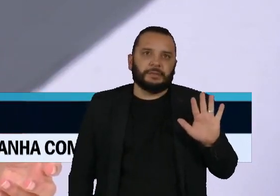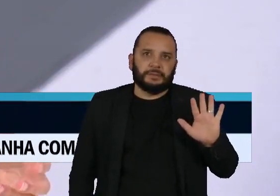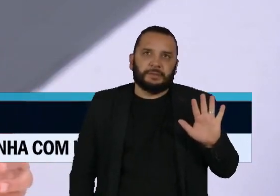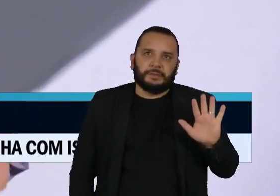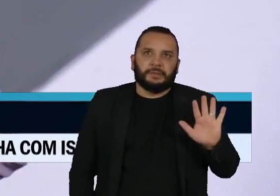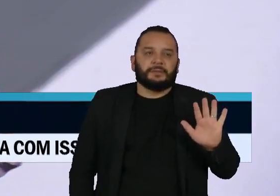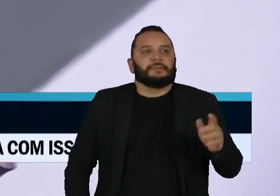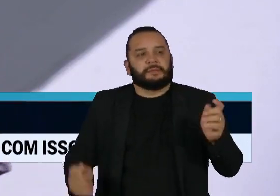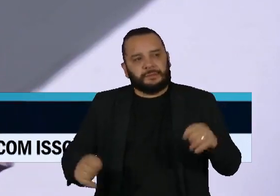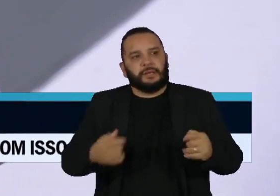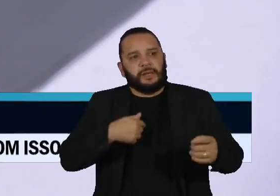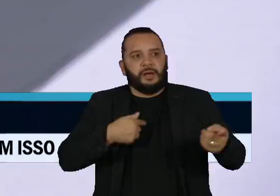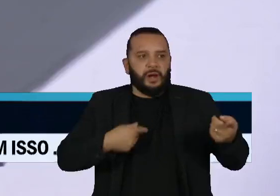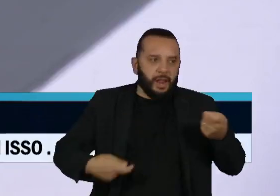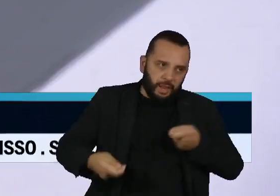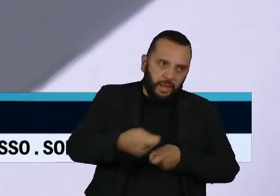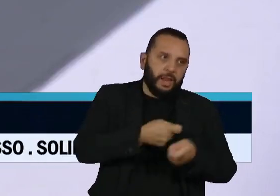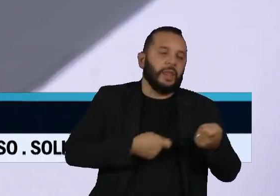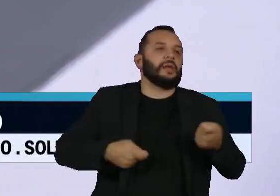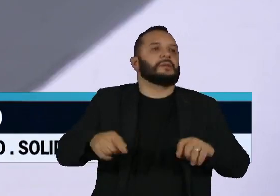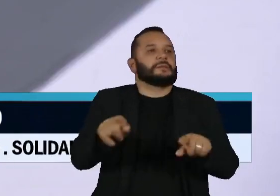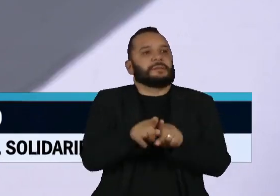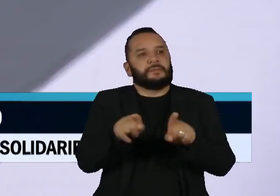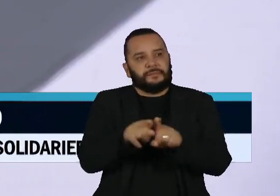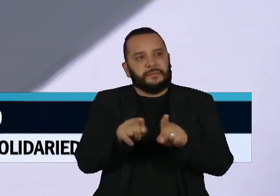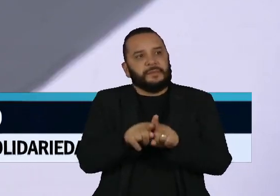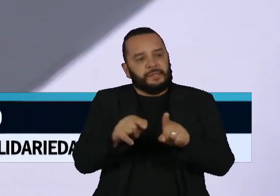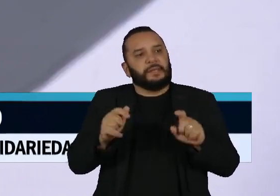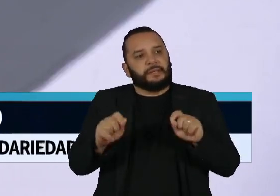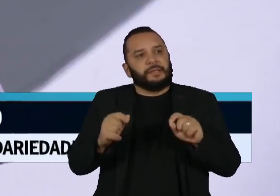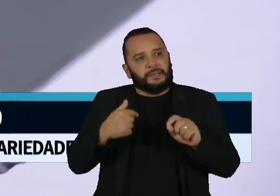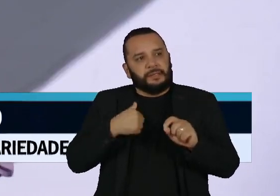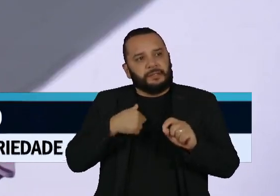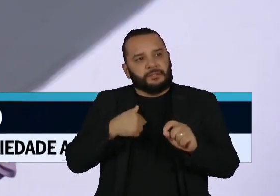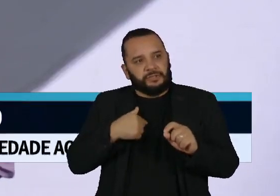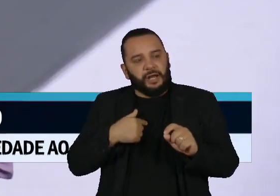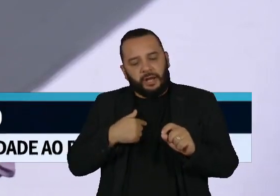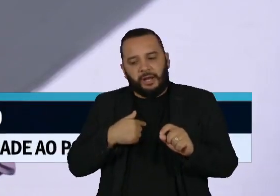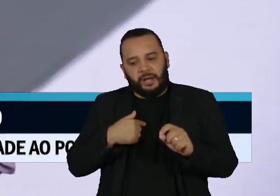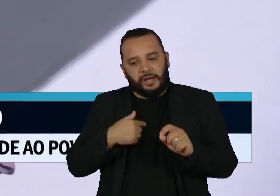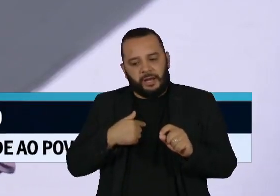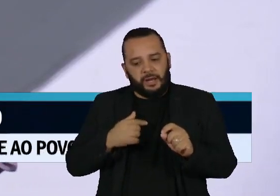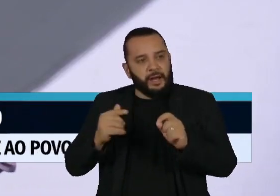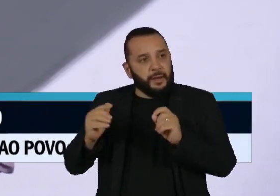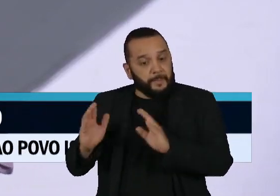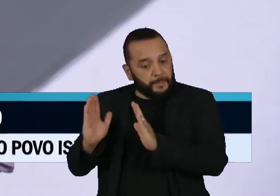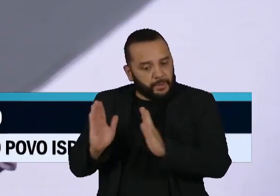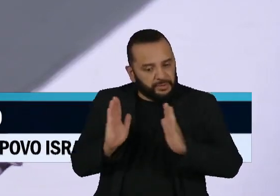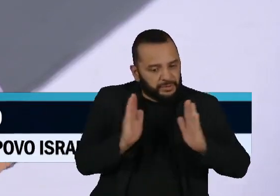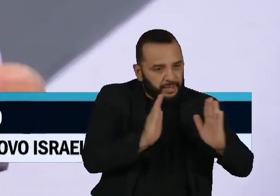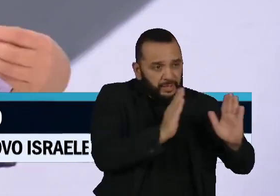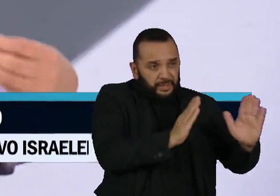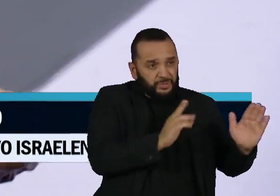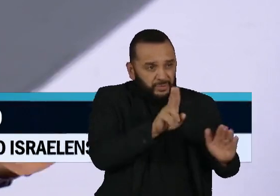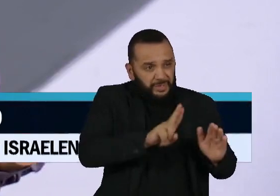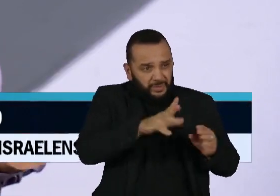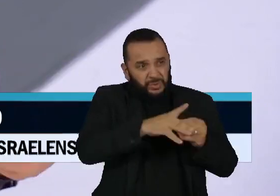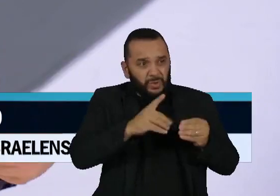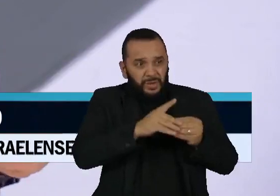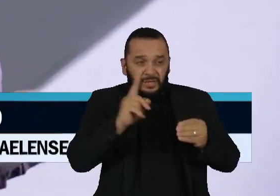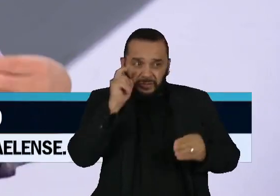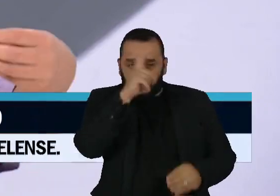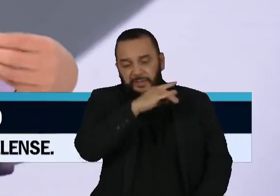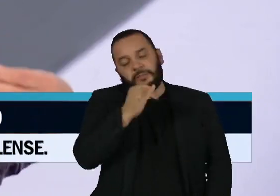comércio, mas do ponto de vista operacional é difícil. Se pegar esse acordo feito entre Brasil e China, a gente fez o